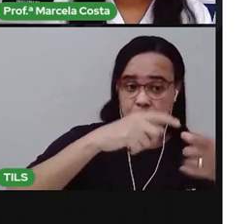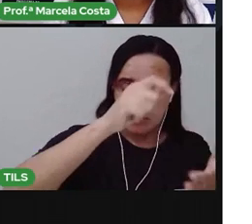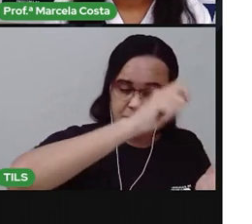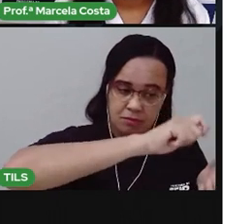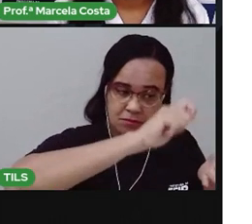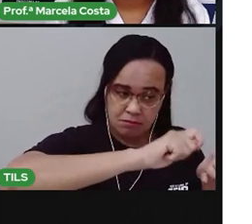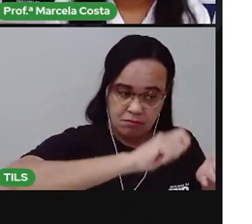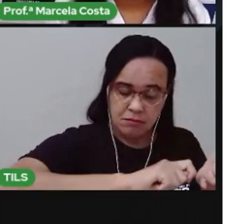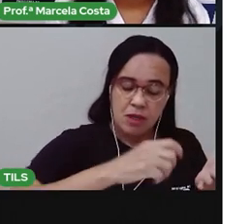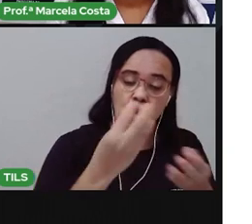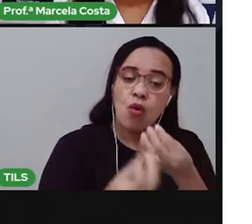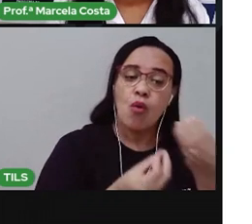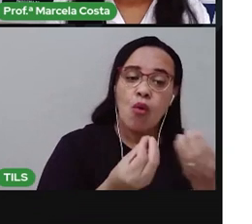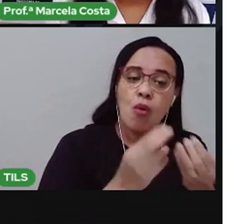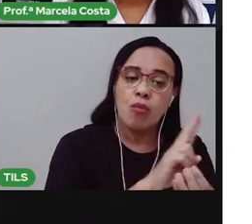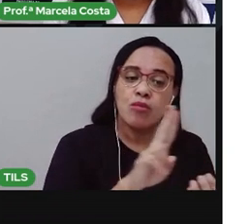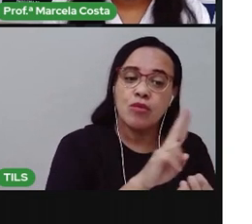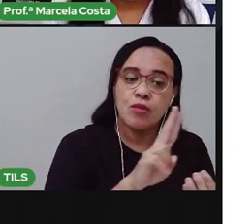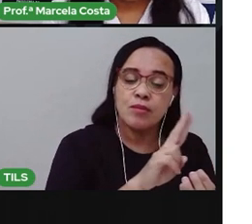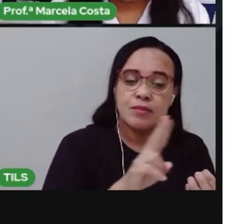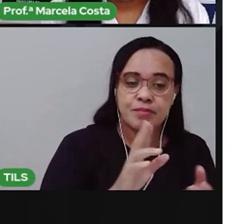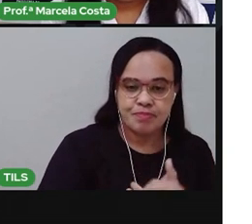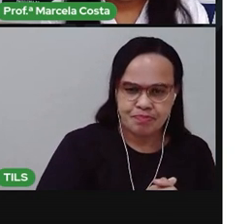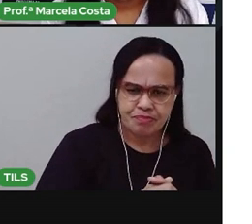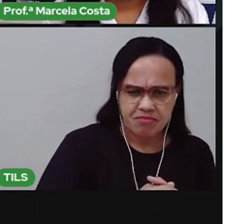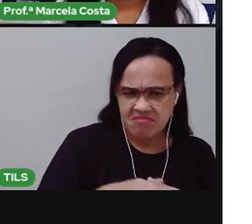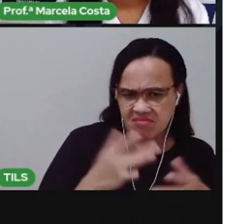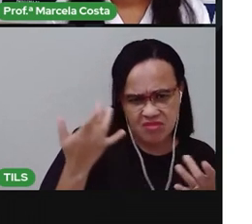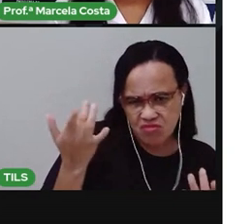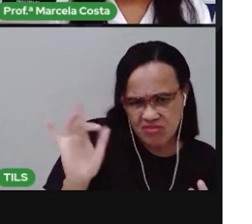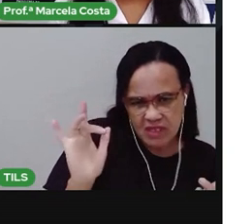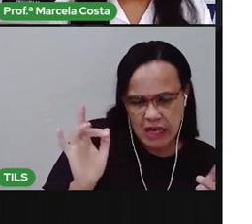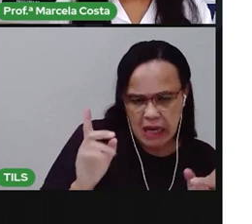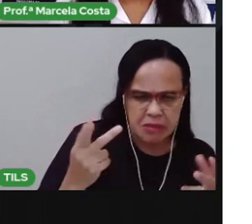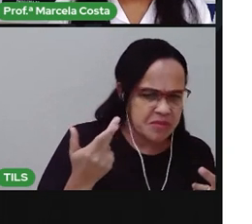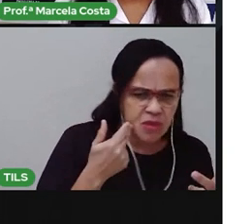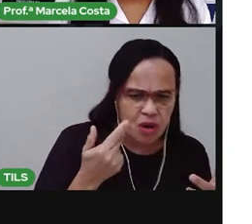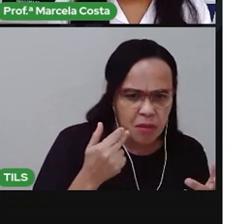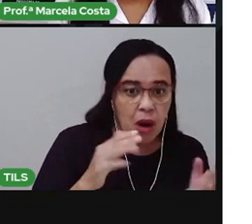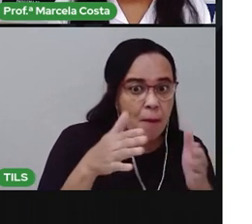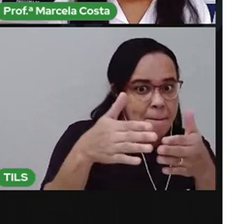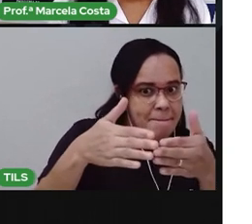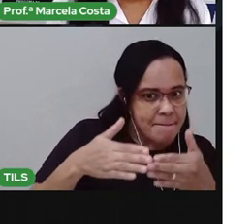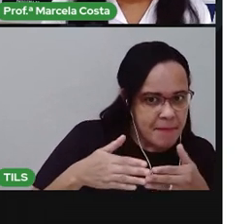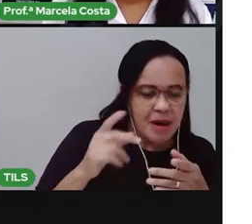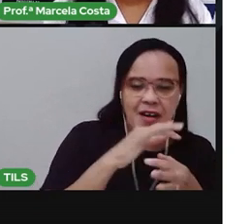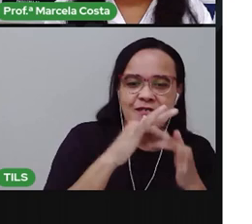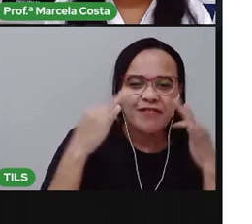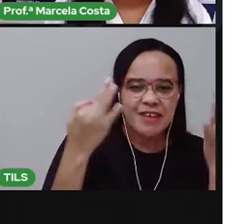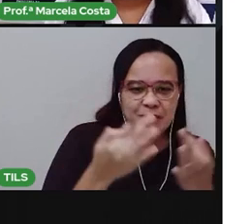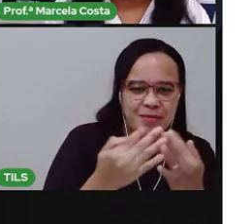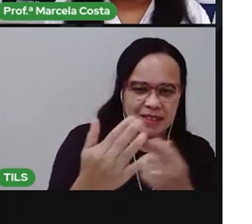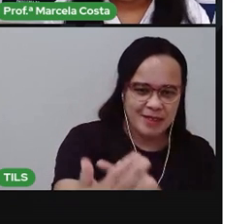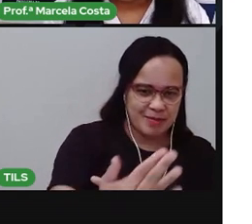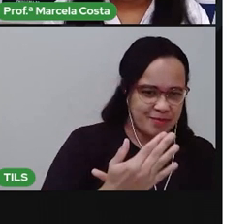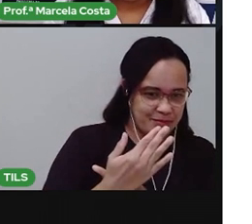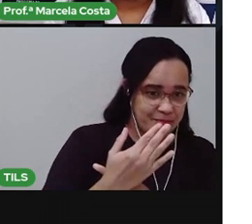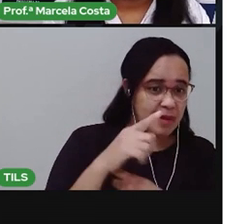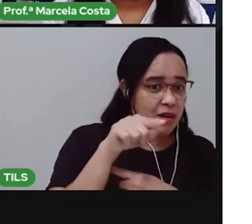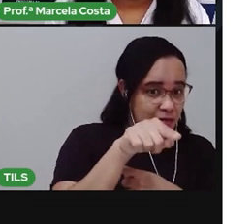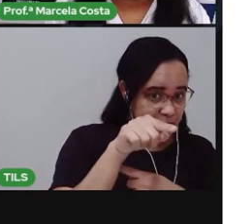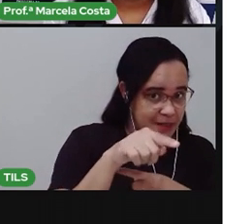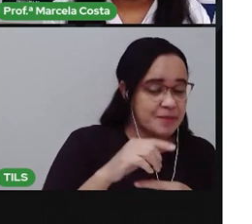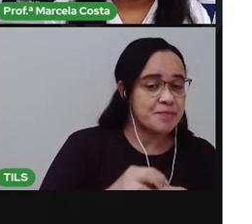dessa ação, tá bom? Se você não souber escrever sozinho, peço ajuda para um familiar. Você pode, inclusive,